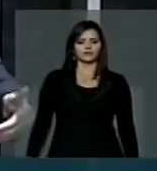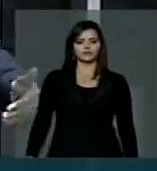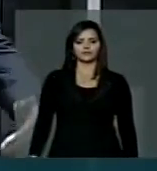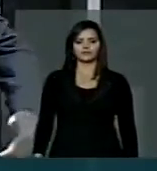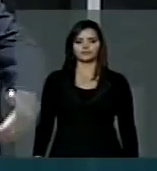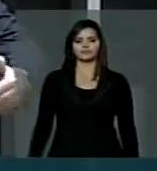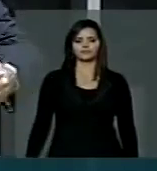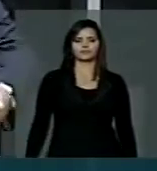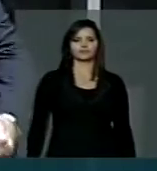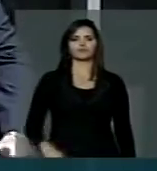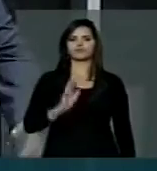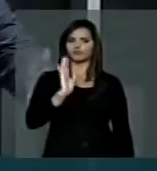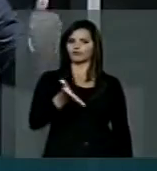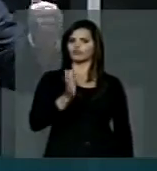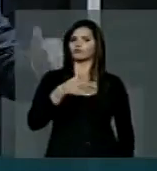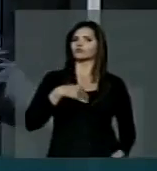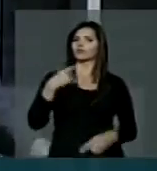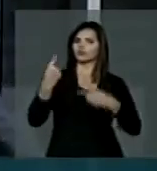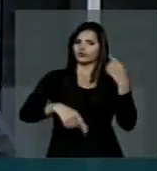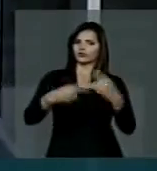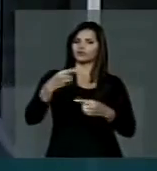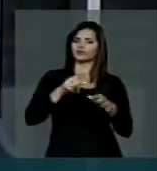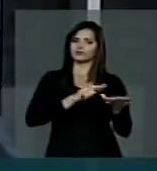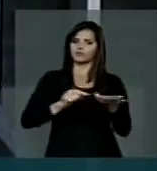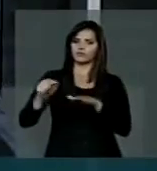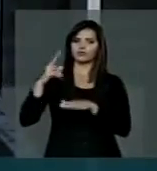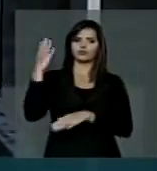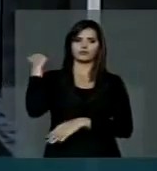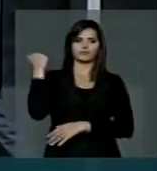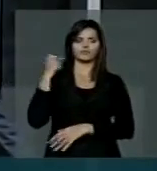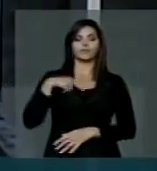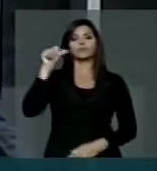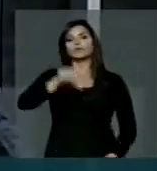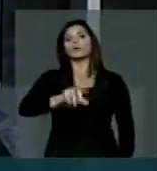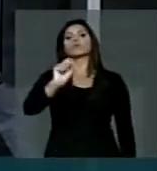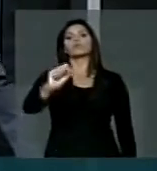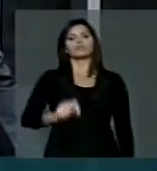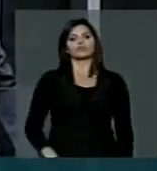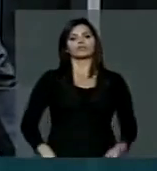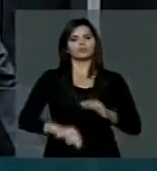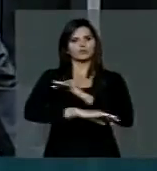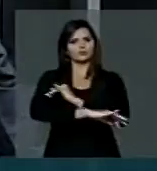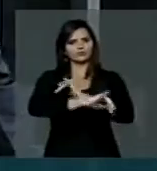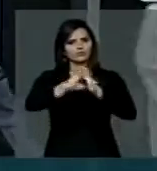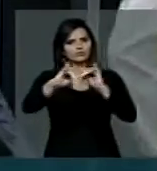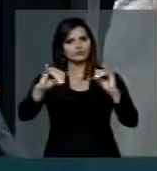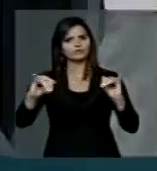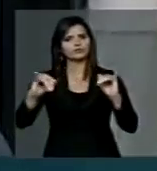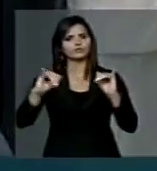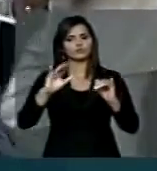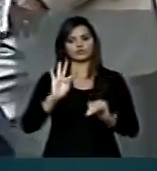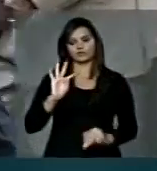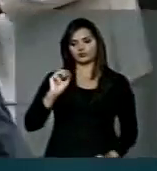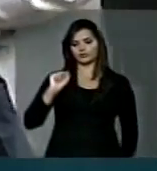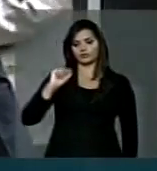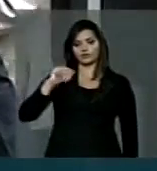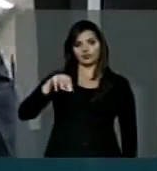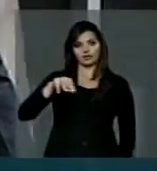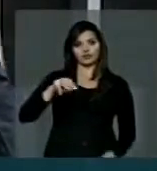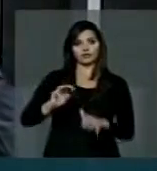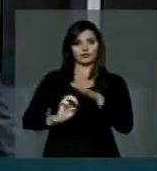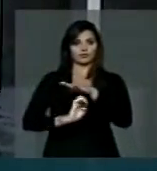tudo aquilo que nós relatávamos aqui na semana passada. E o que é pior? Traz a notícia de que a TAM, não é?